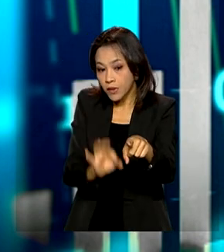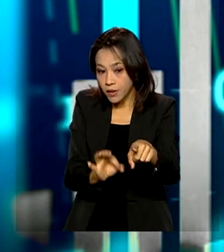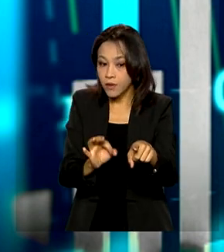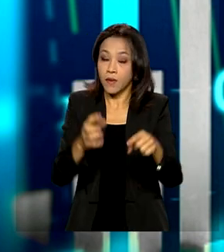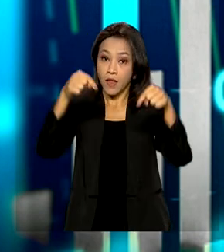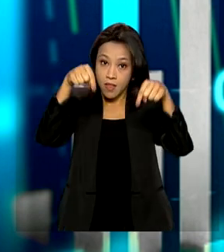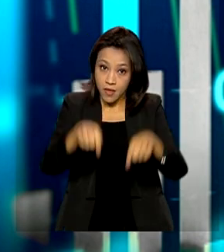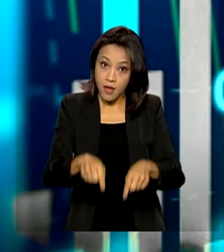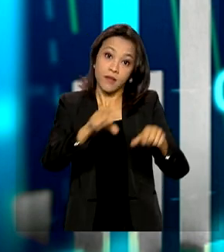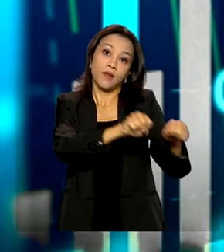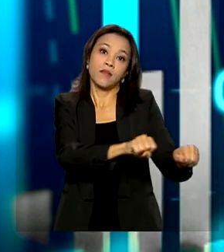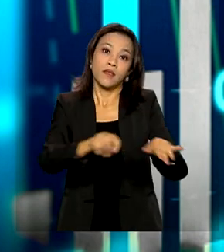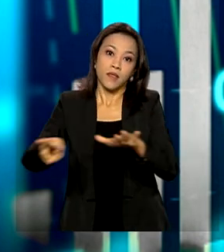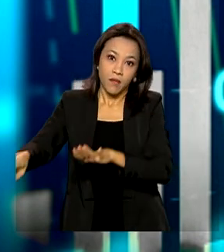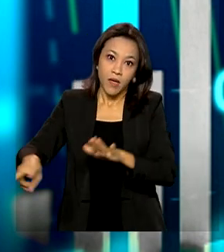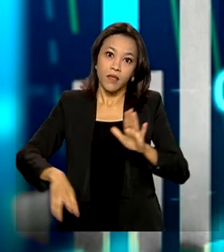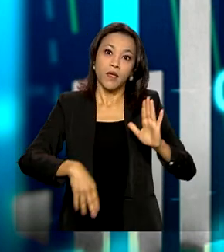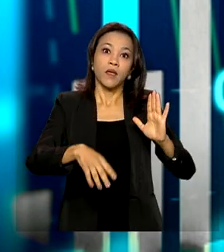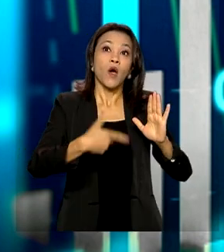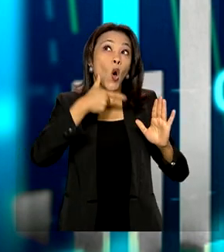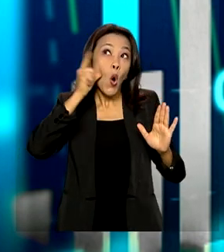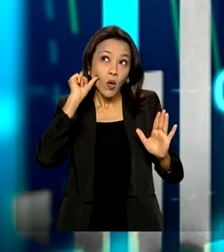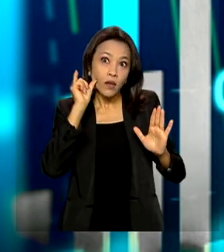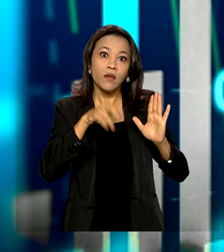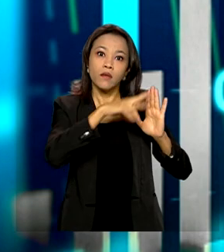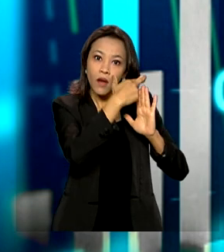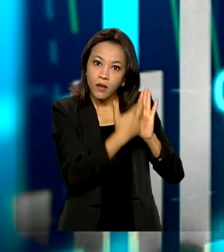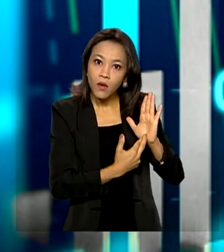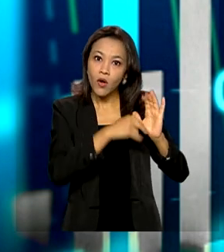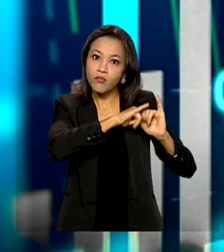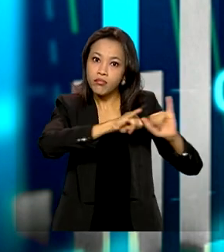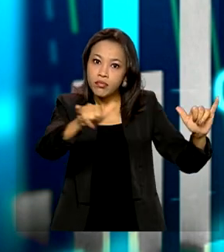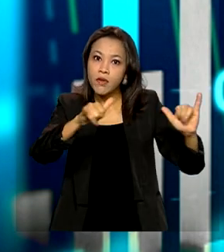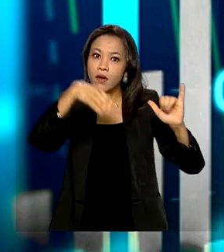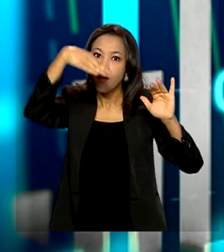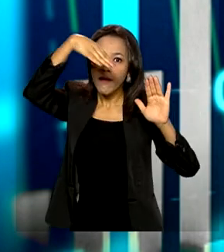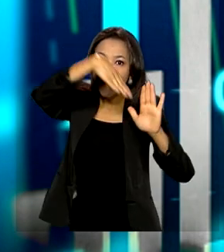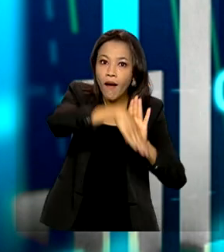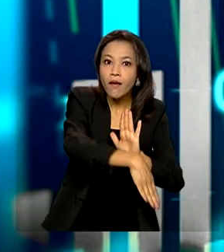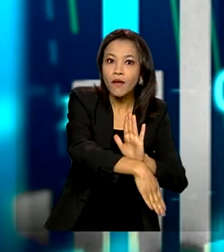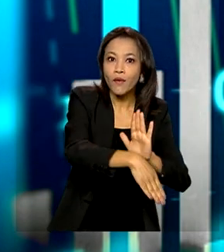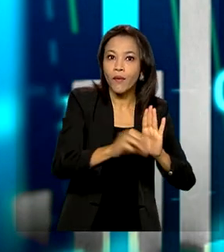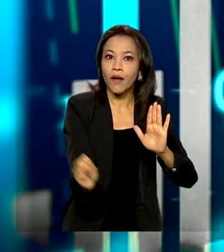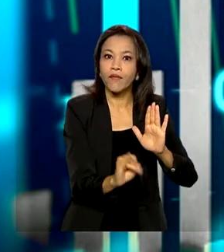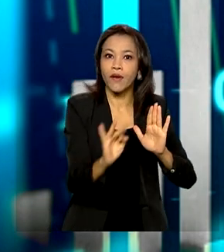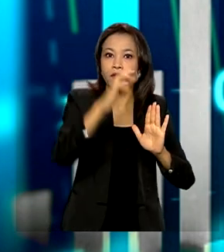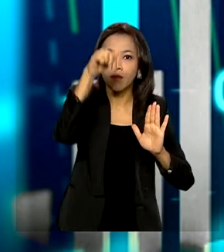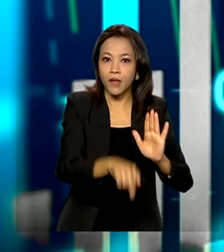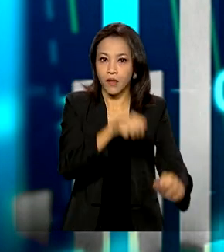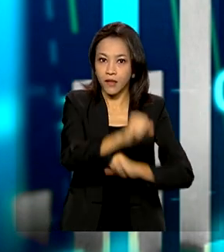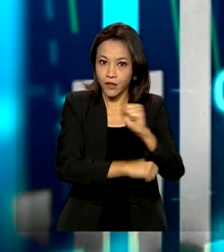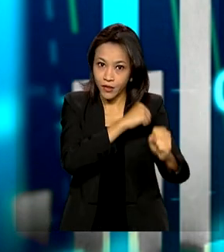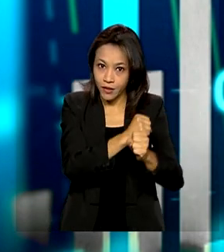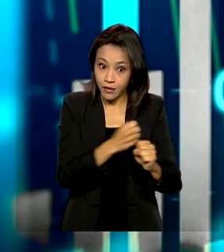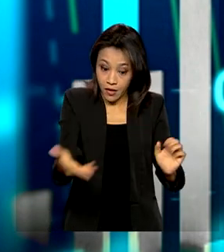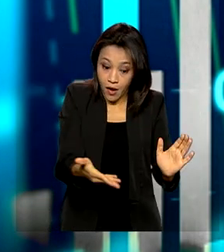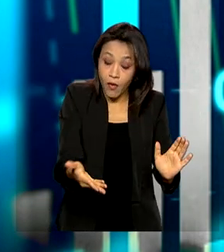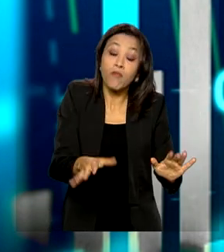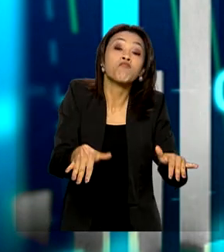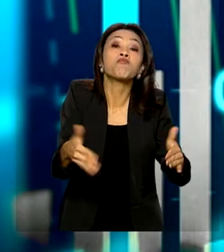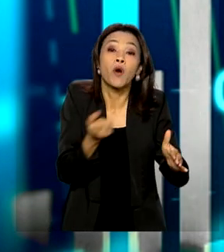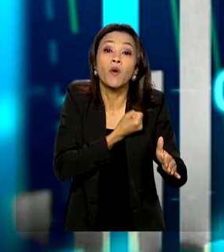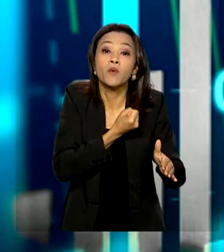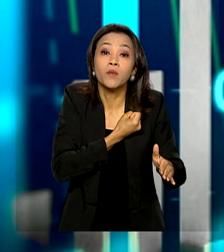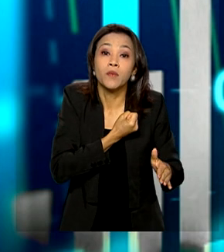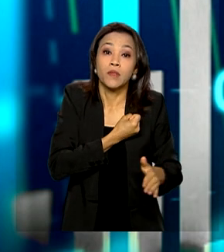nessa semana, no Boletim Focus publicado ontem, já houve uma queda da expectativa de inflação para este ano e agora a expectativa é de uma inflação